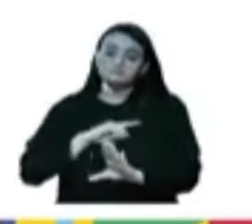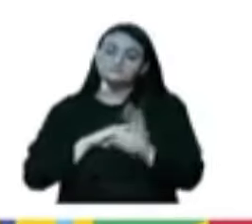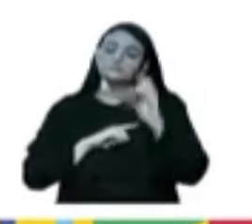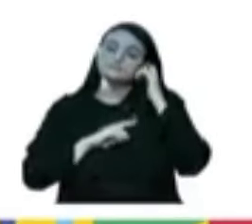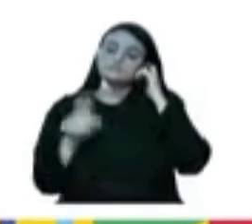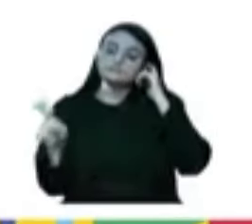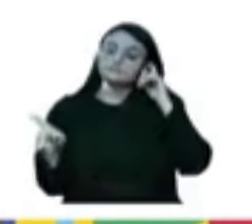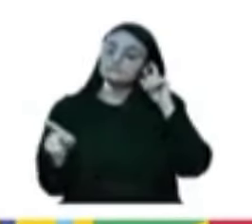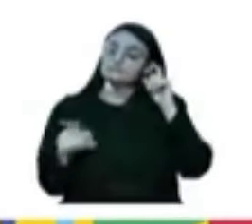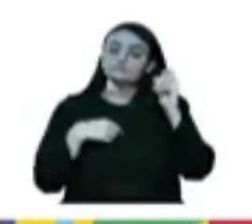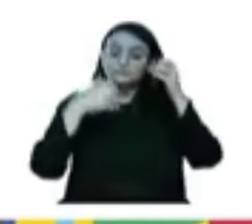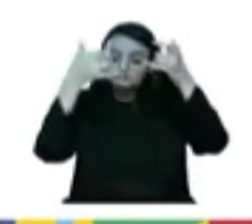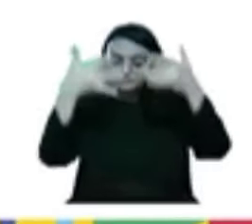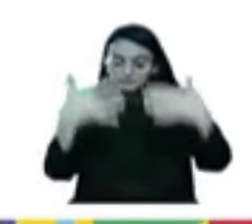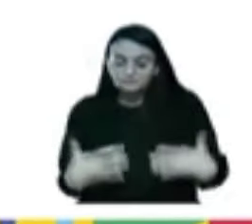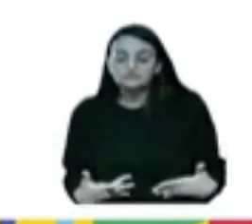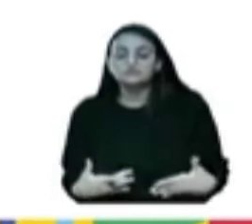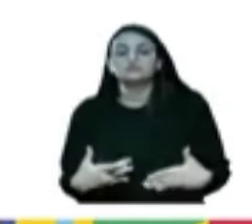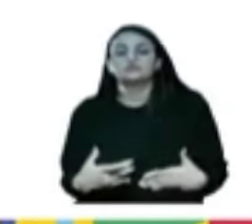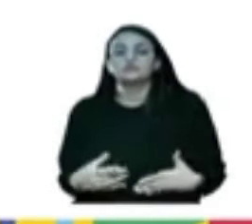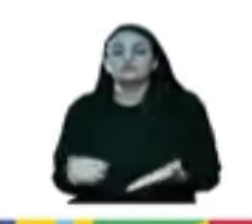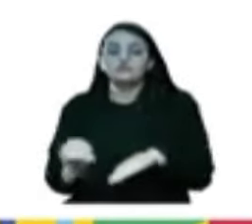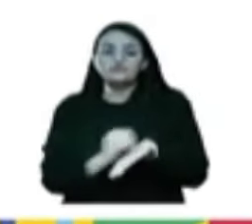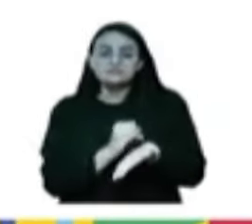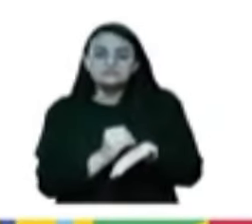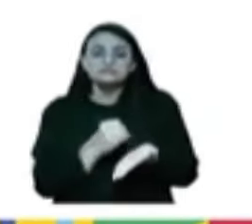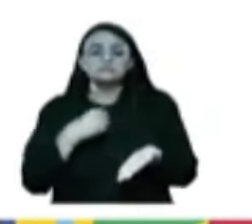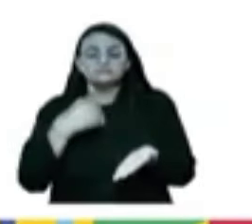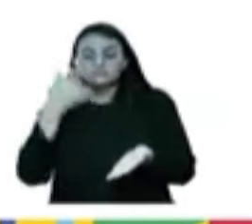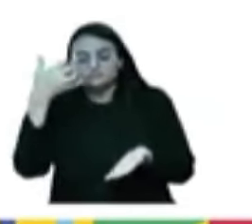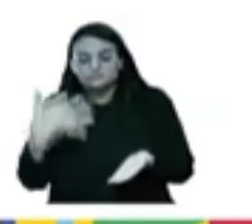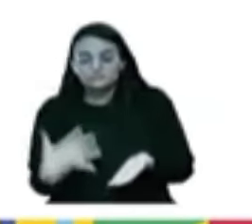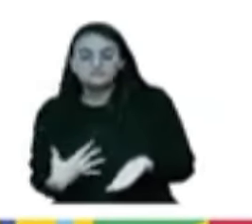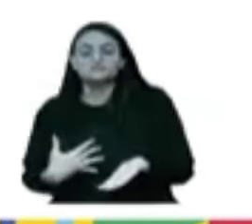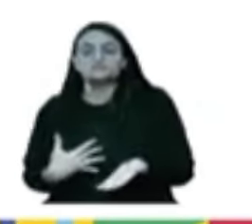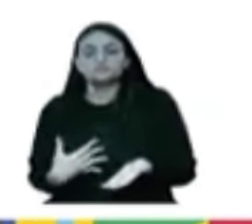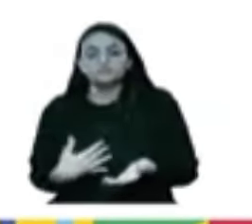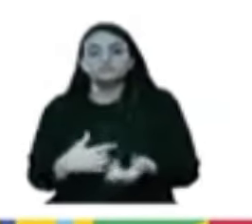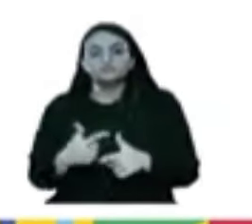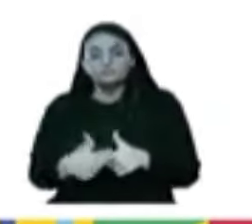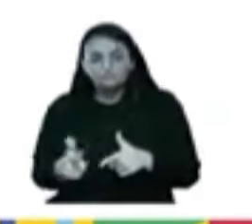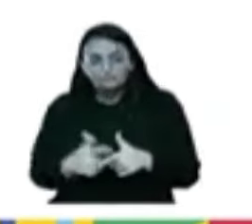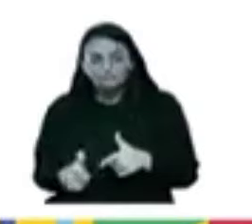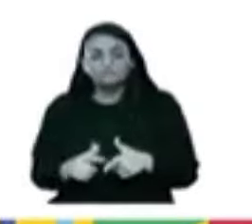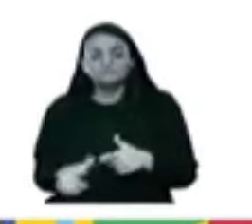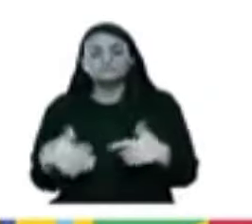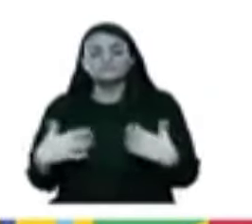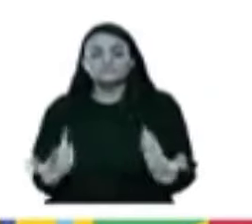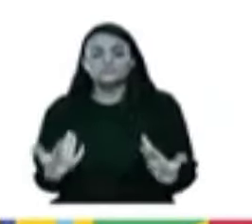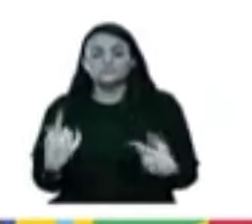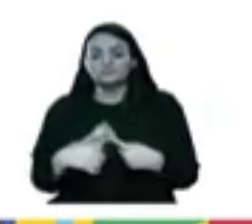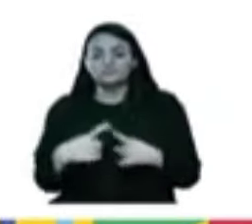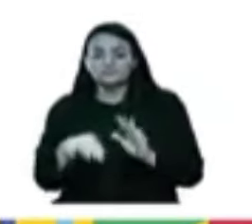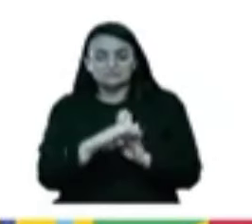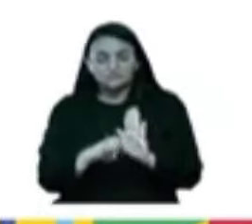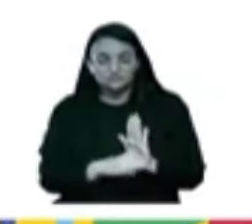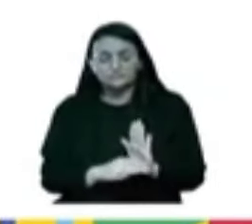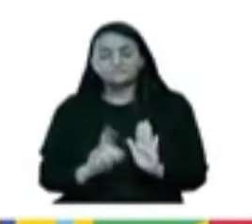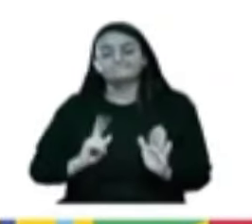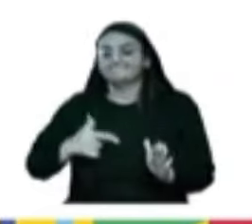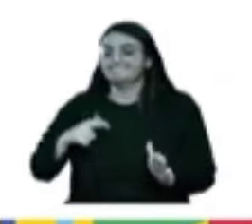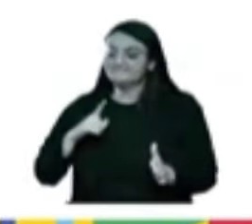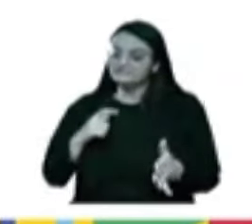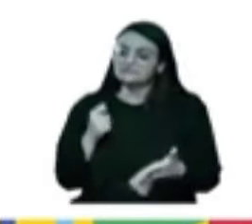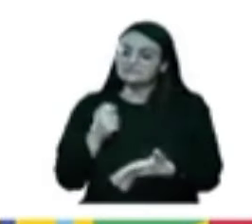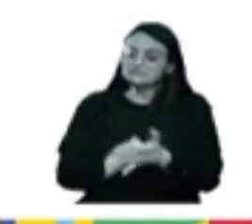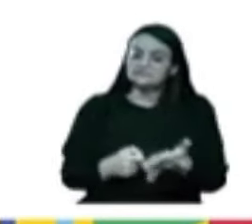MDS, um ofício esclarecendo a situação de erro operacional. No programa da dimensão do nosso programa, gente vai enfrentar algumas